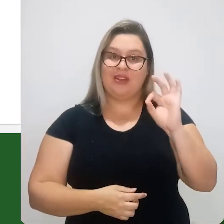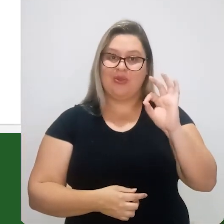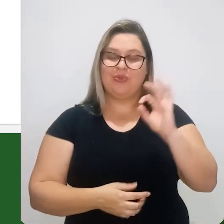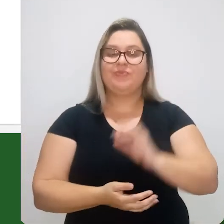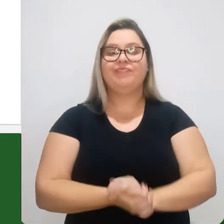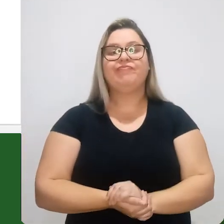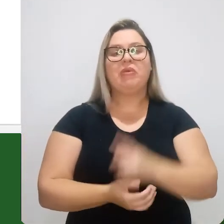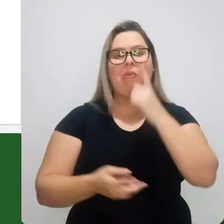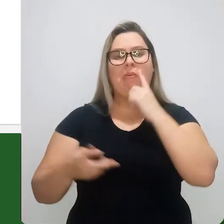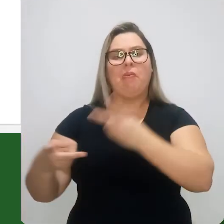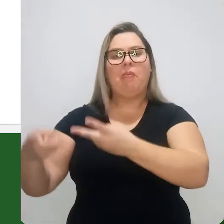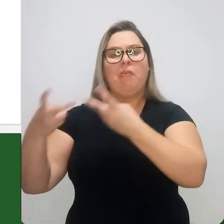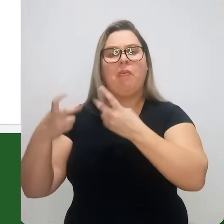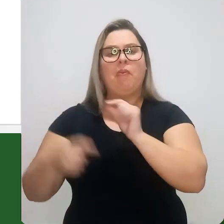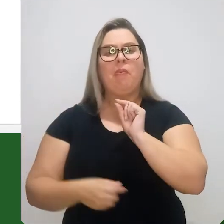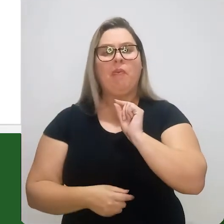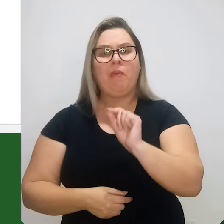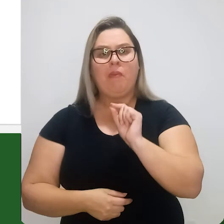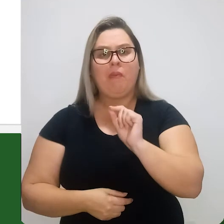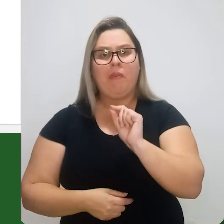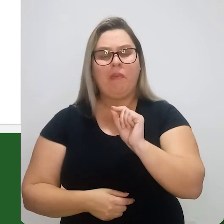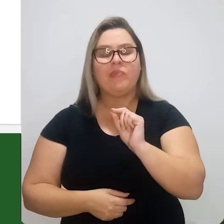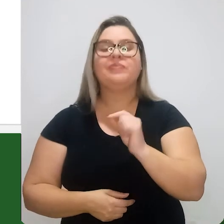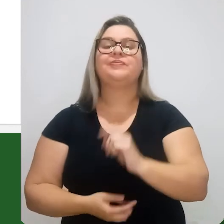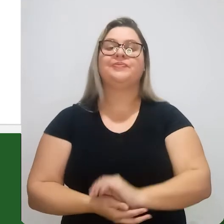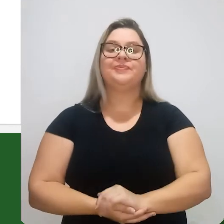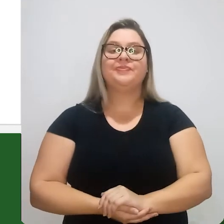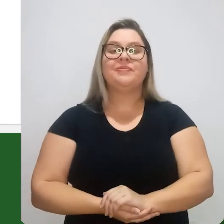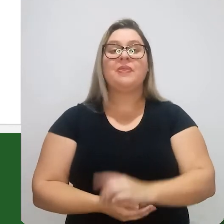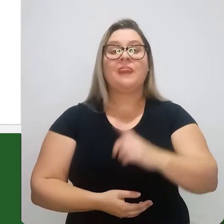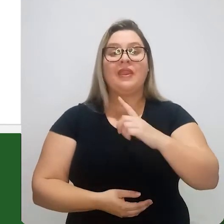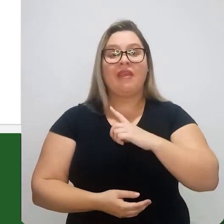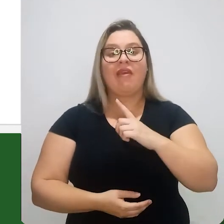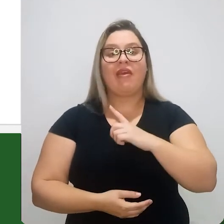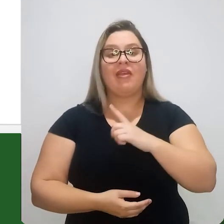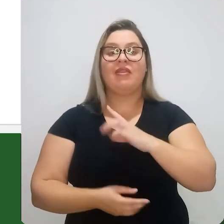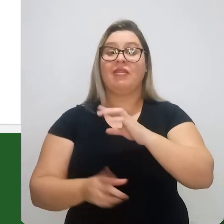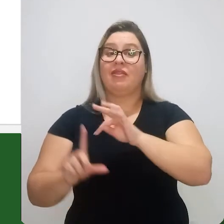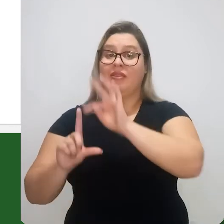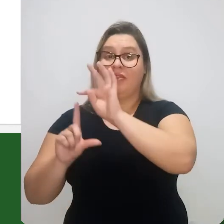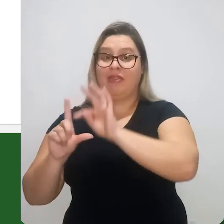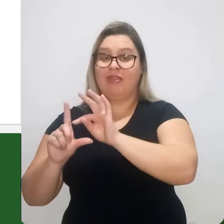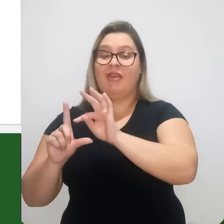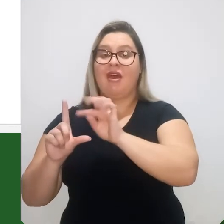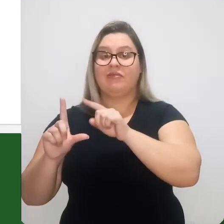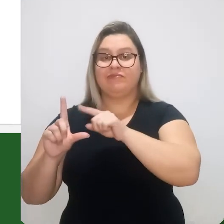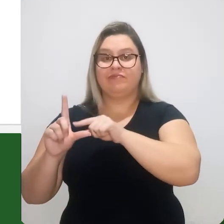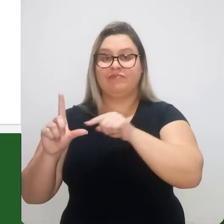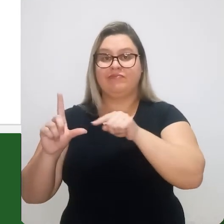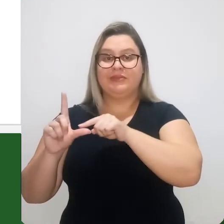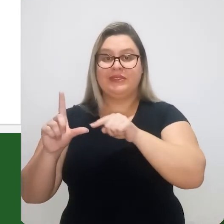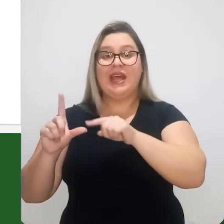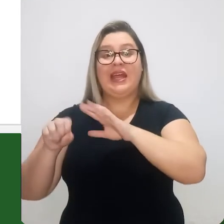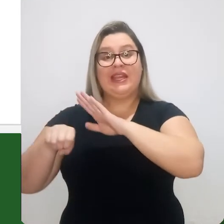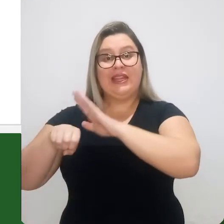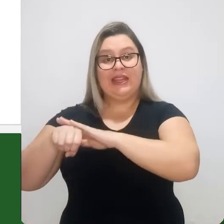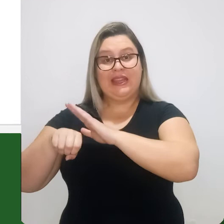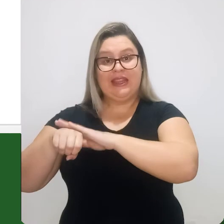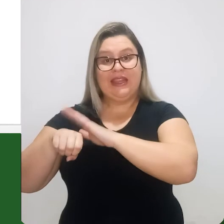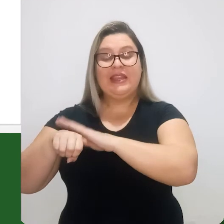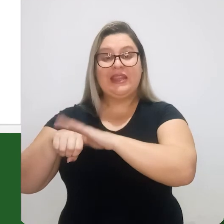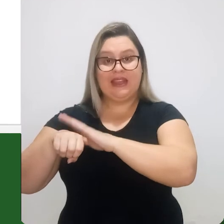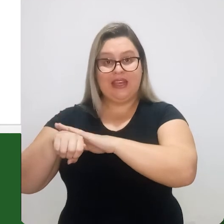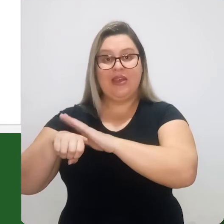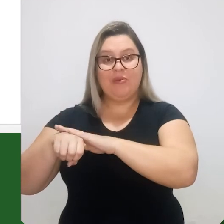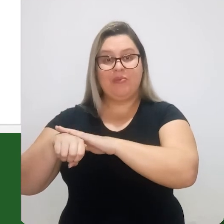Celsius. Então o é que nós iremos observar? Nós iremos observar que vai existir um tempo no qual